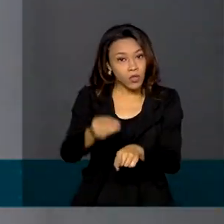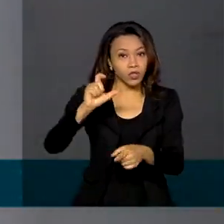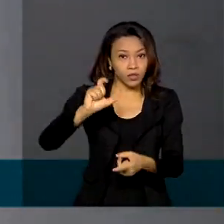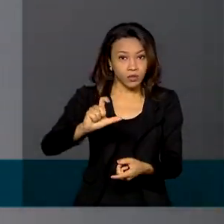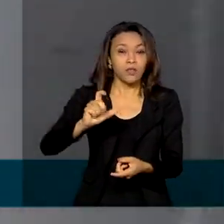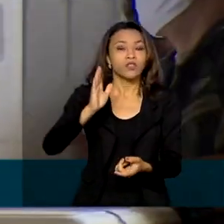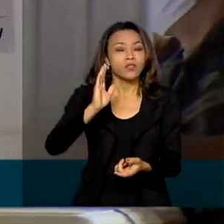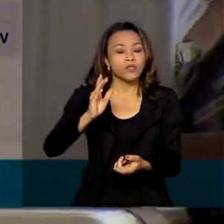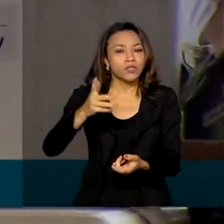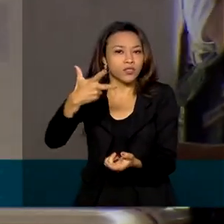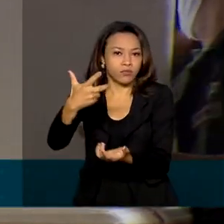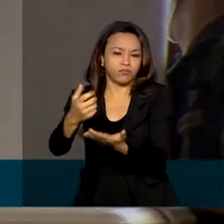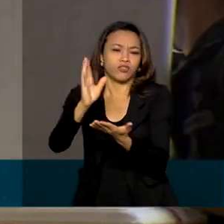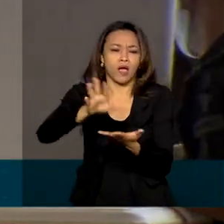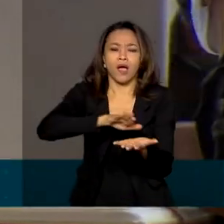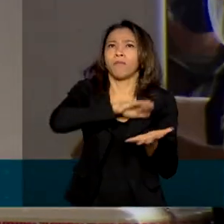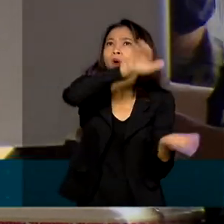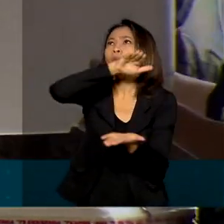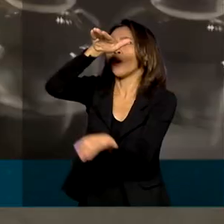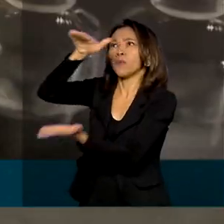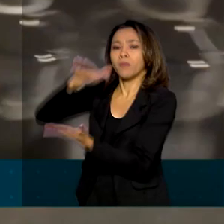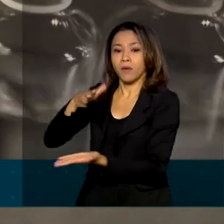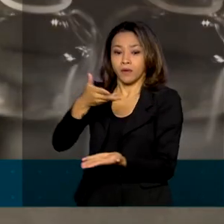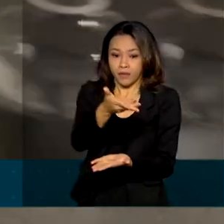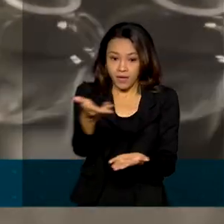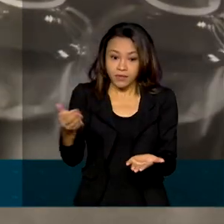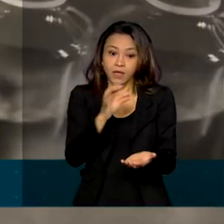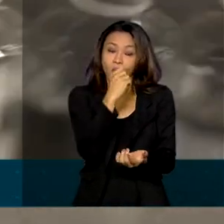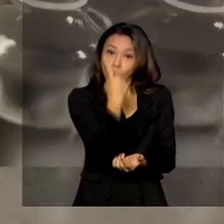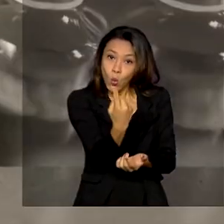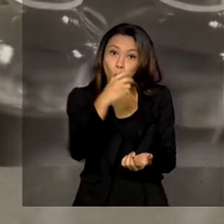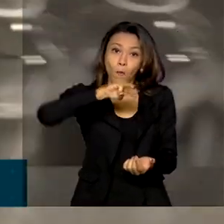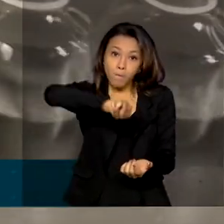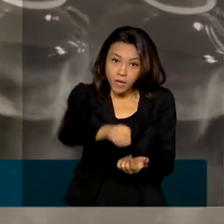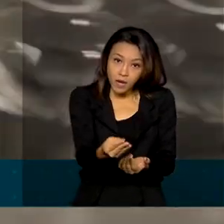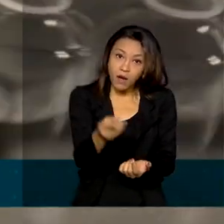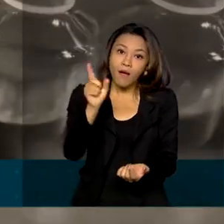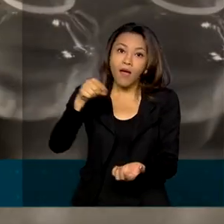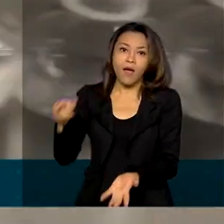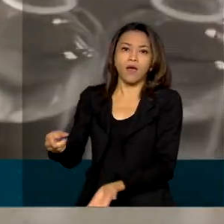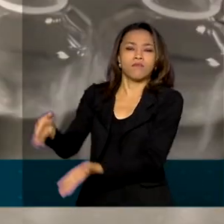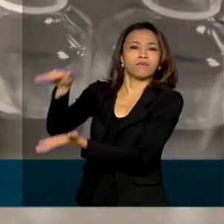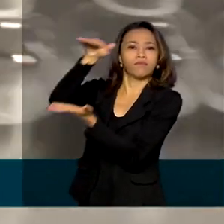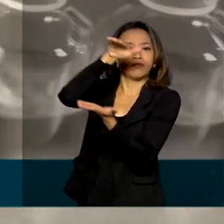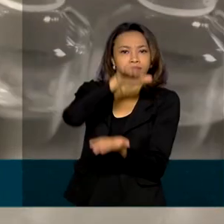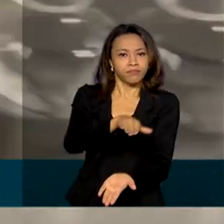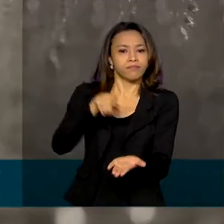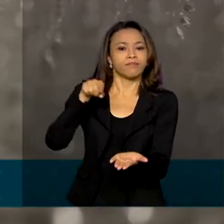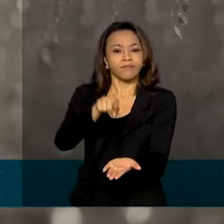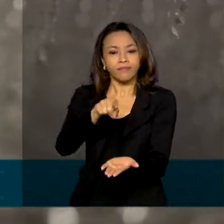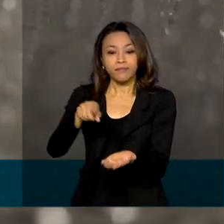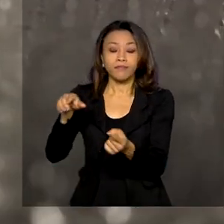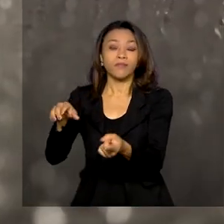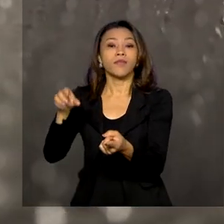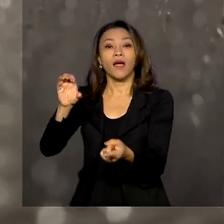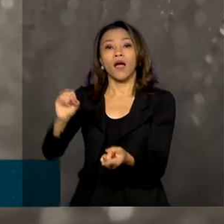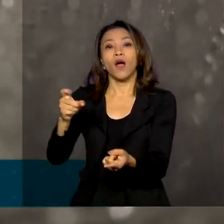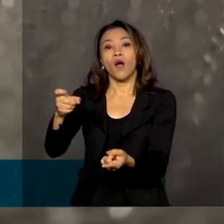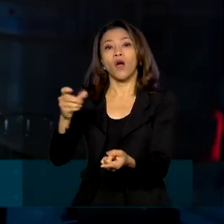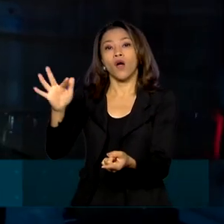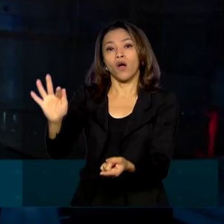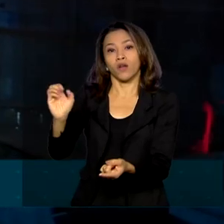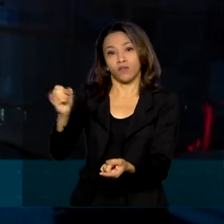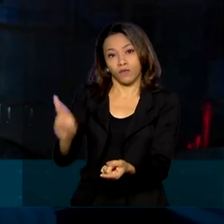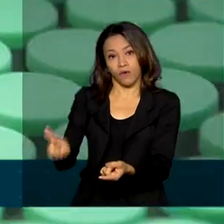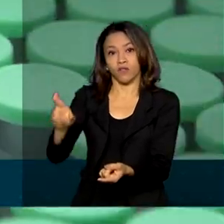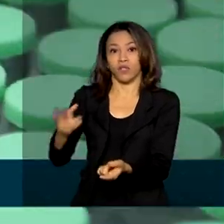os estados e o Distrito Federal nessa nova etapa, 1 milhão vem da primeira remessa da vacina da AstraZeneca Oxford produzida